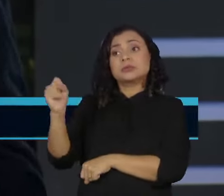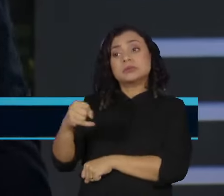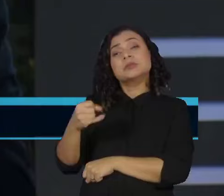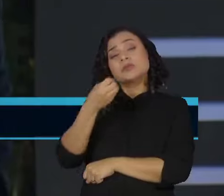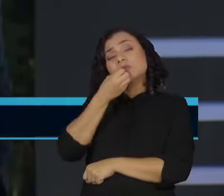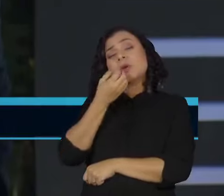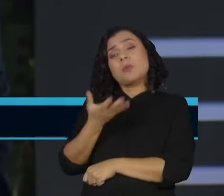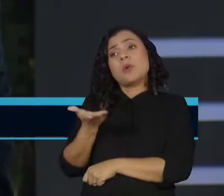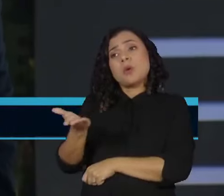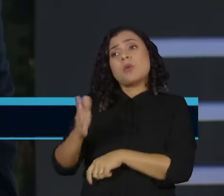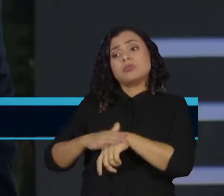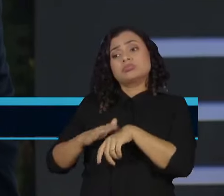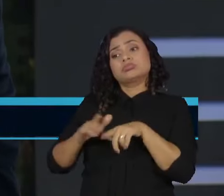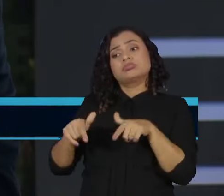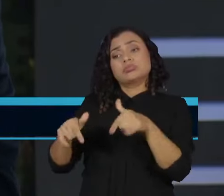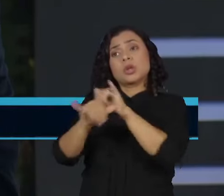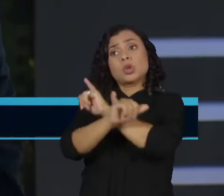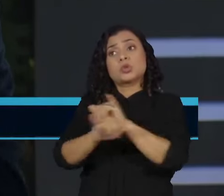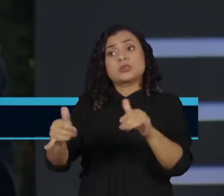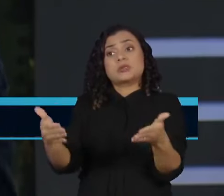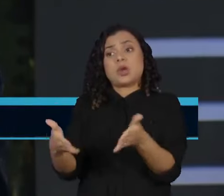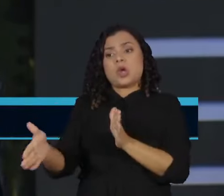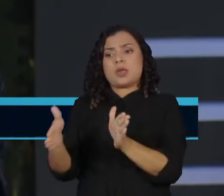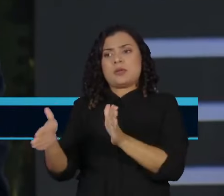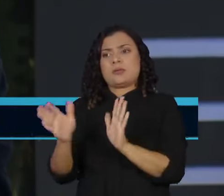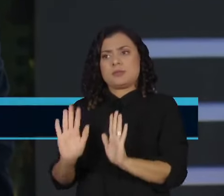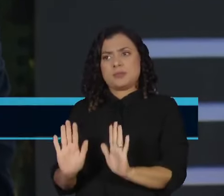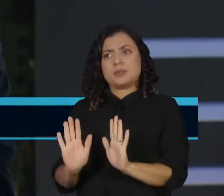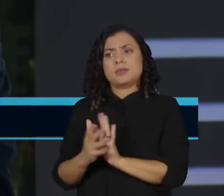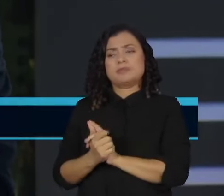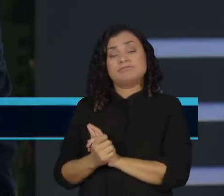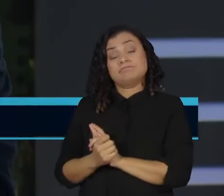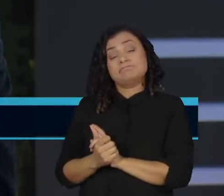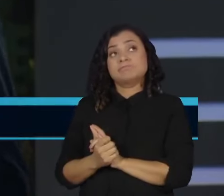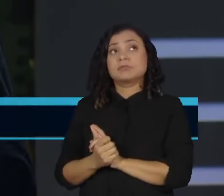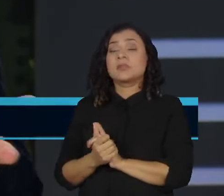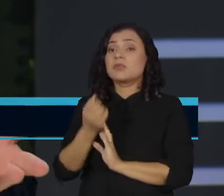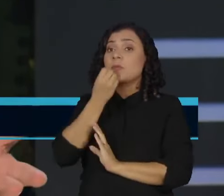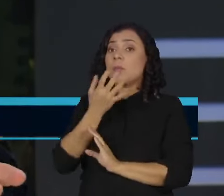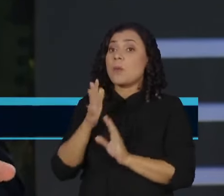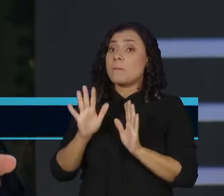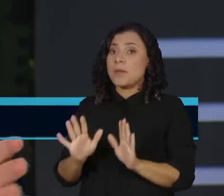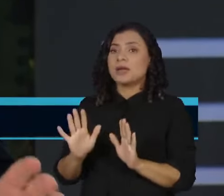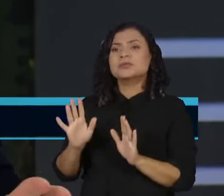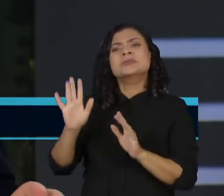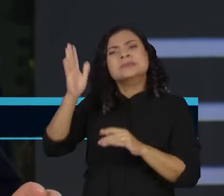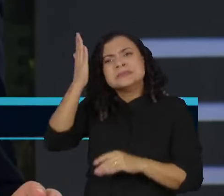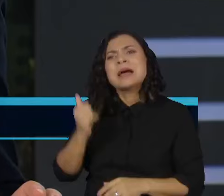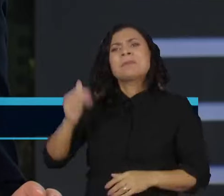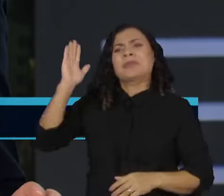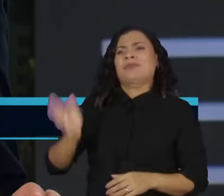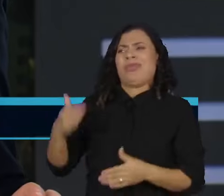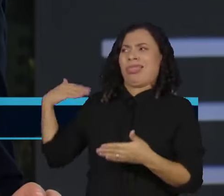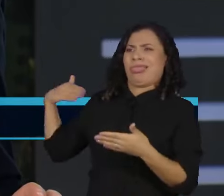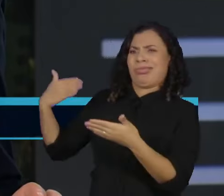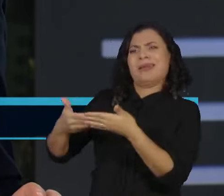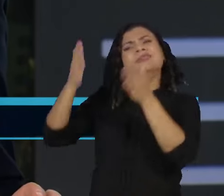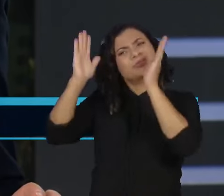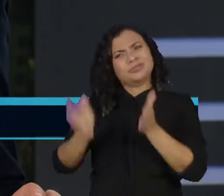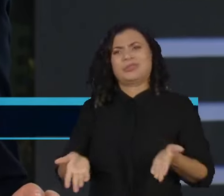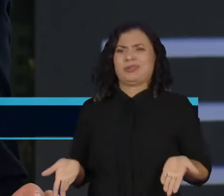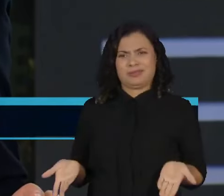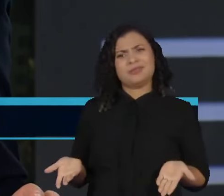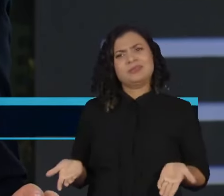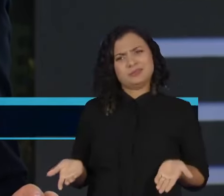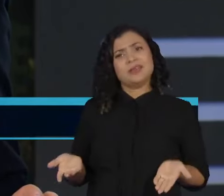bom dar essa notícia agora, né? Fazer esse gesto agora, mas o cara já estava sendo fritado. A maneira como ele